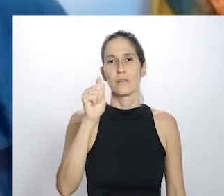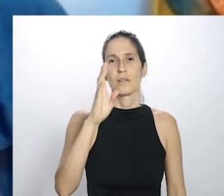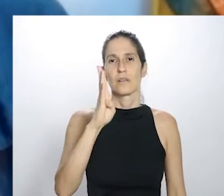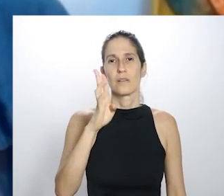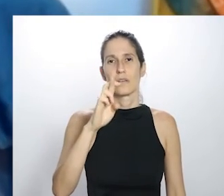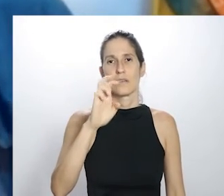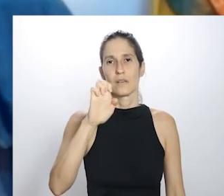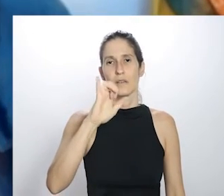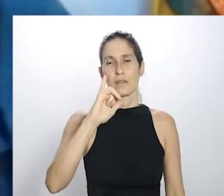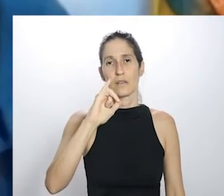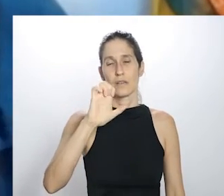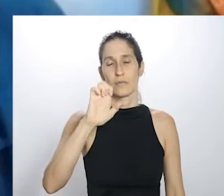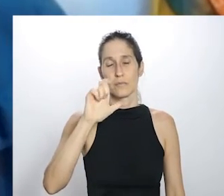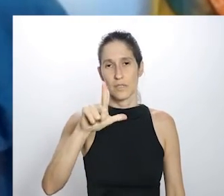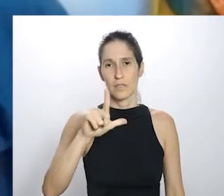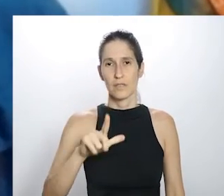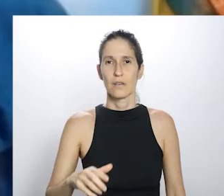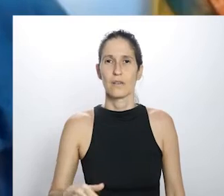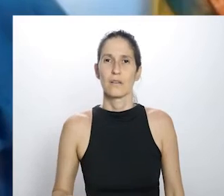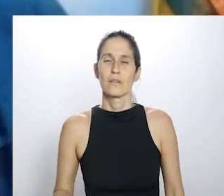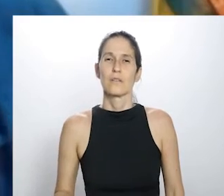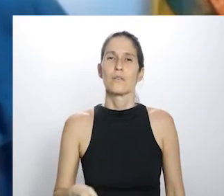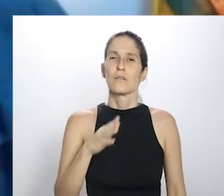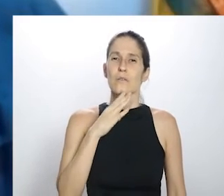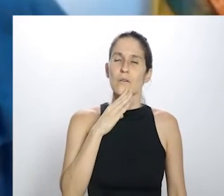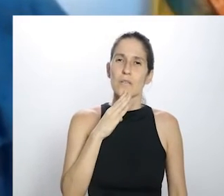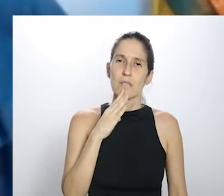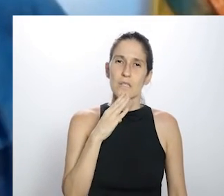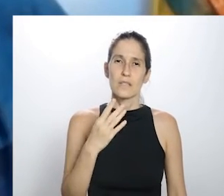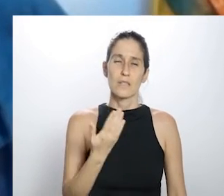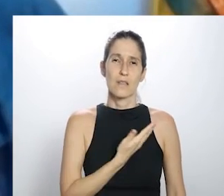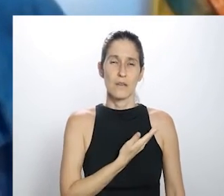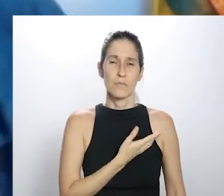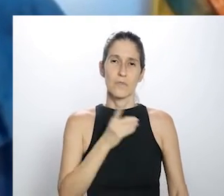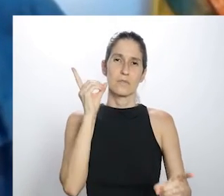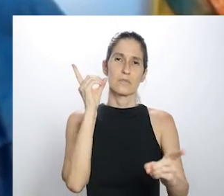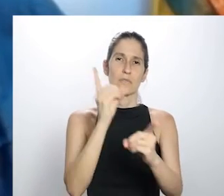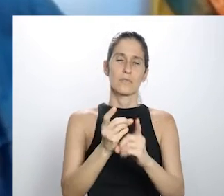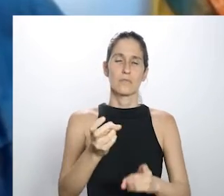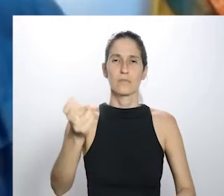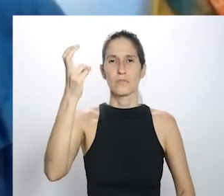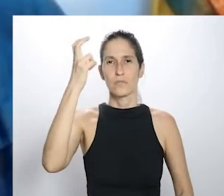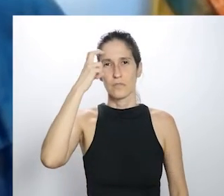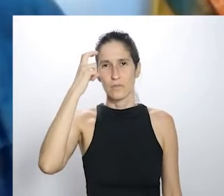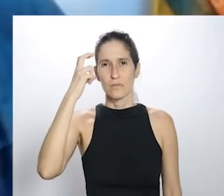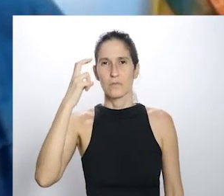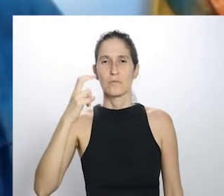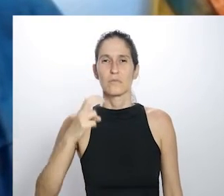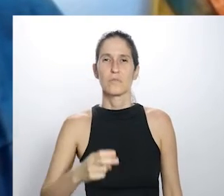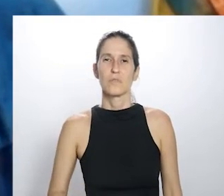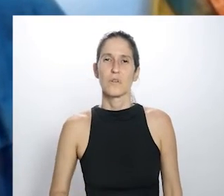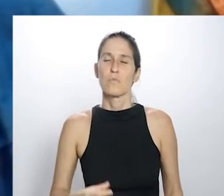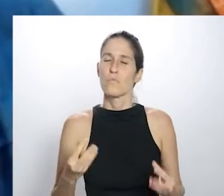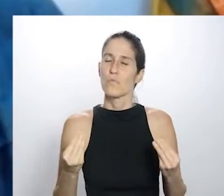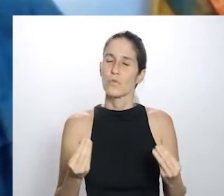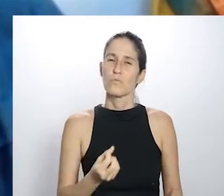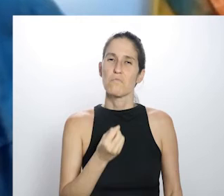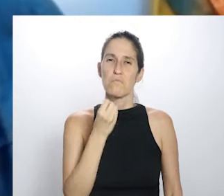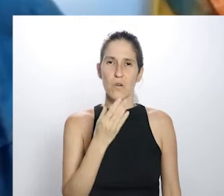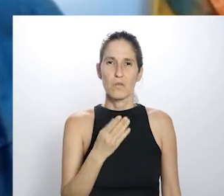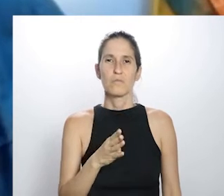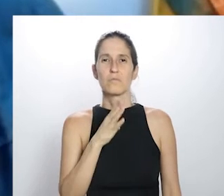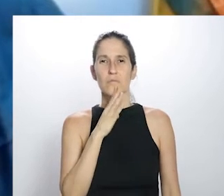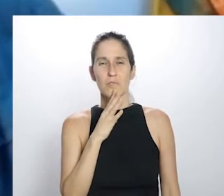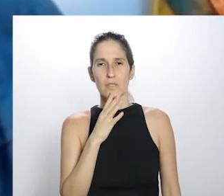Gabriel Levi, um amigo também que o encontro me trouxe e que me sinto muito honrado de ser parceiro e amigo de um camarada